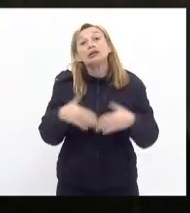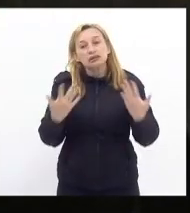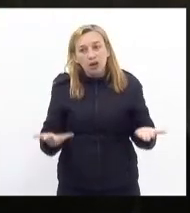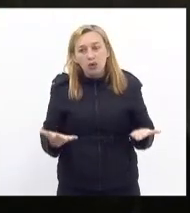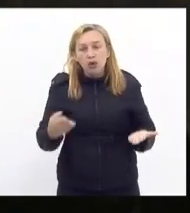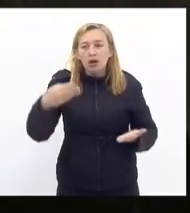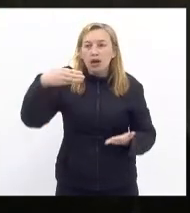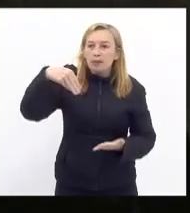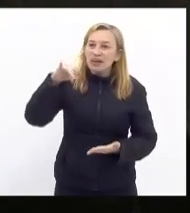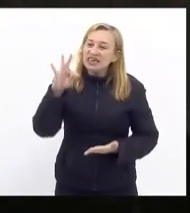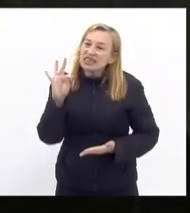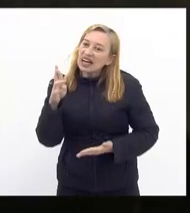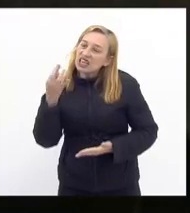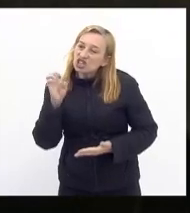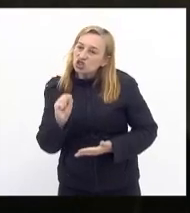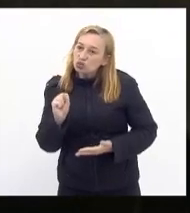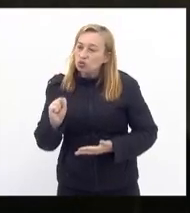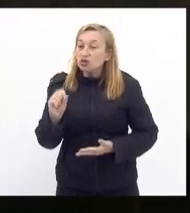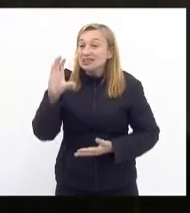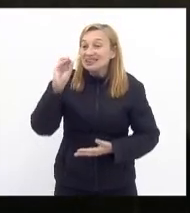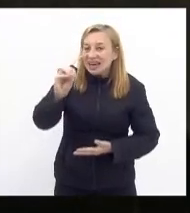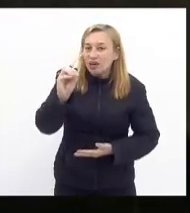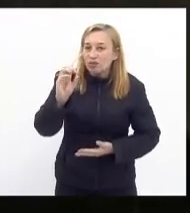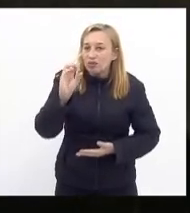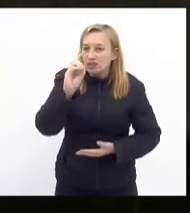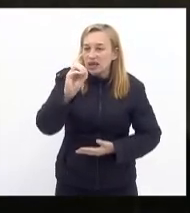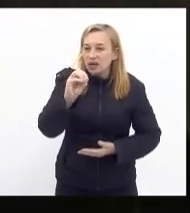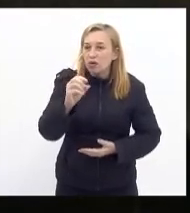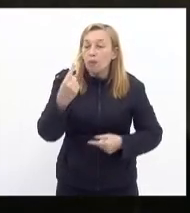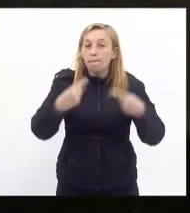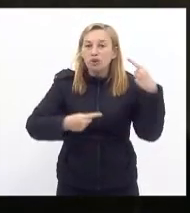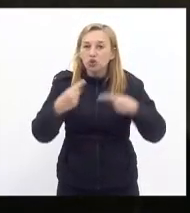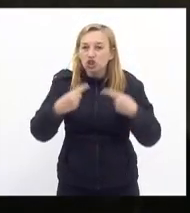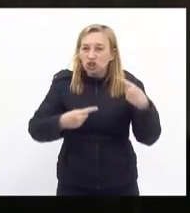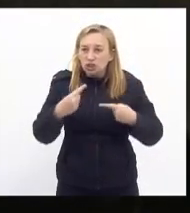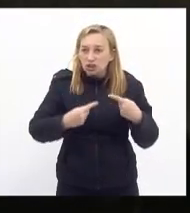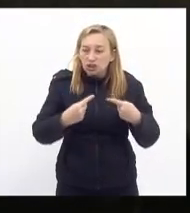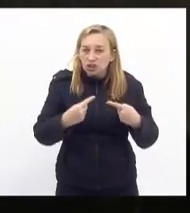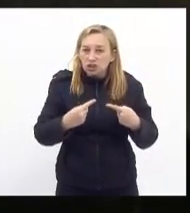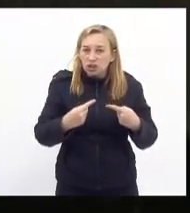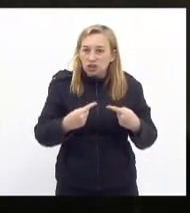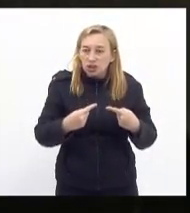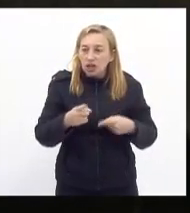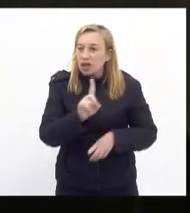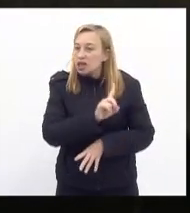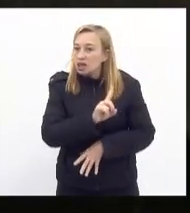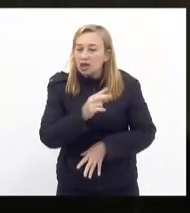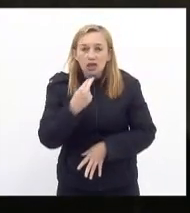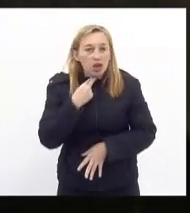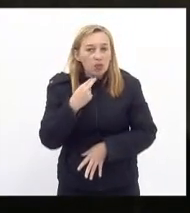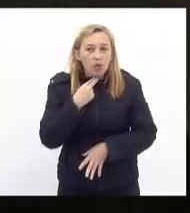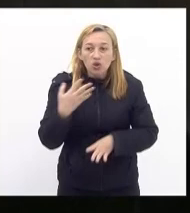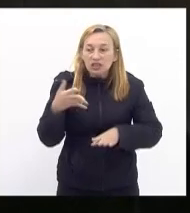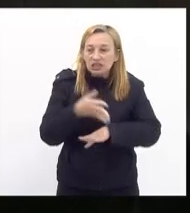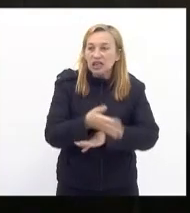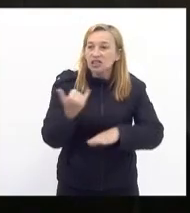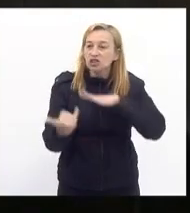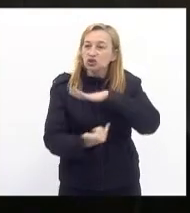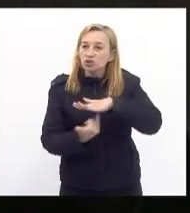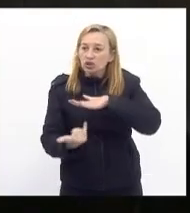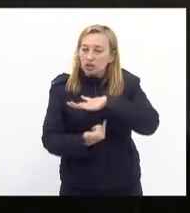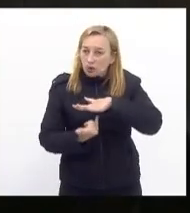zero zero política e a política não pode entrar numa instituição